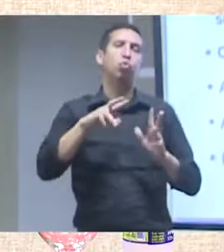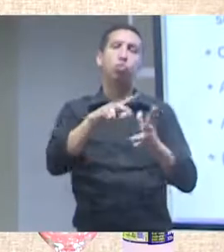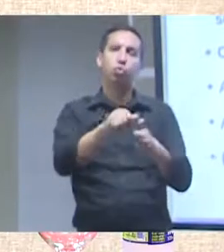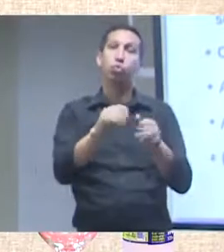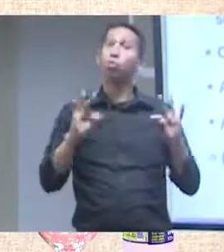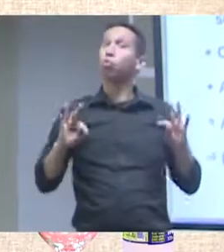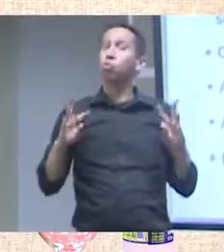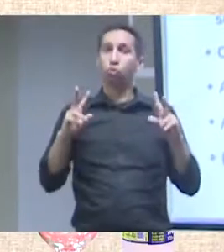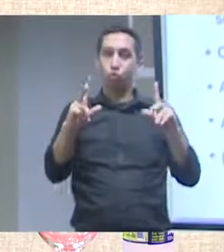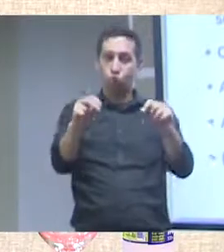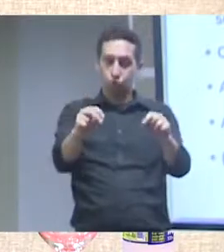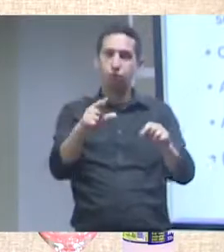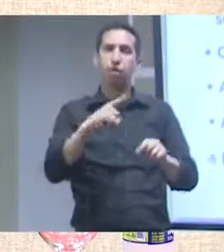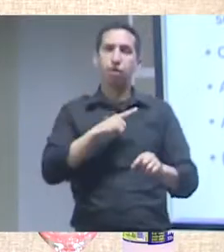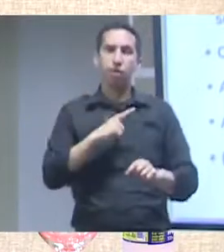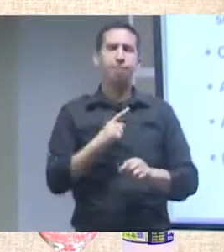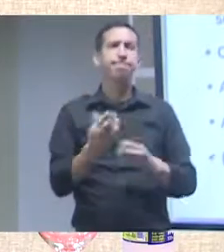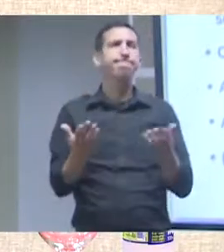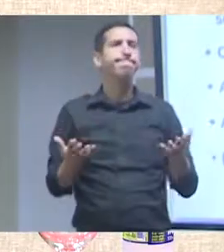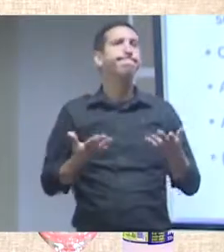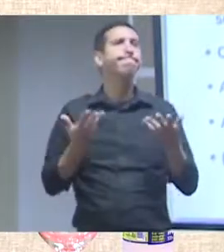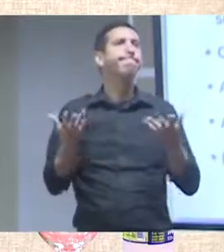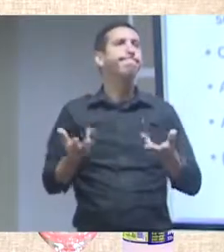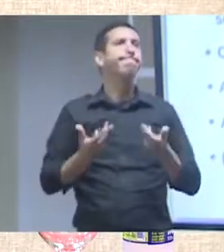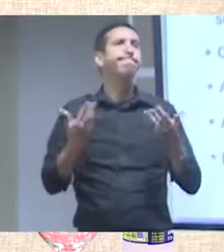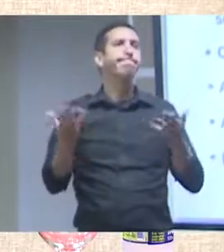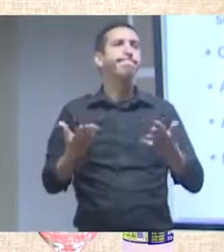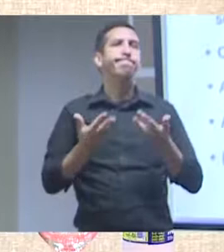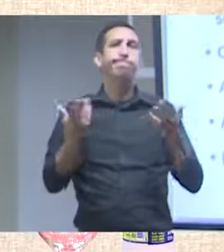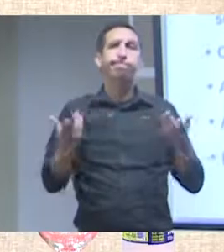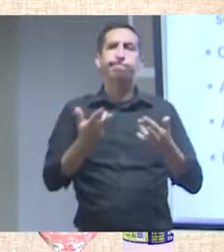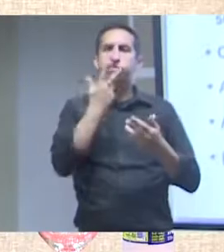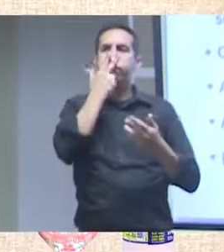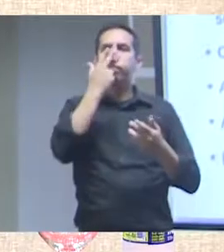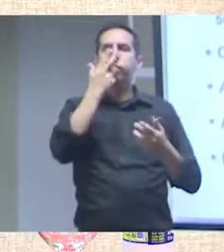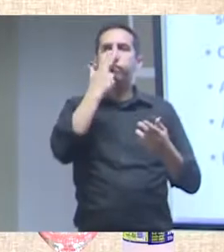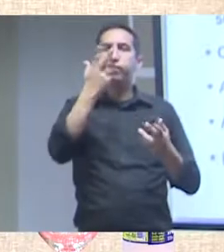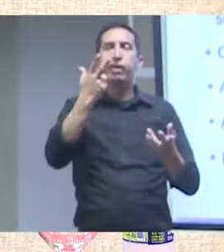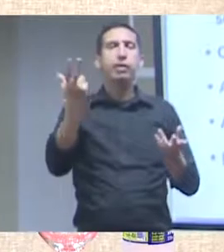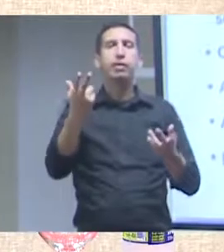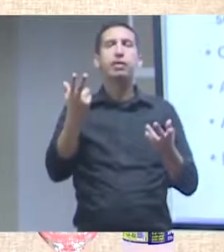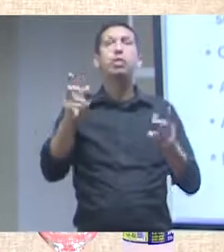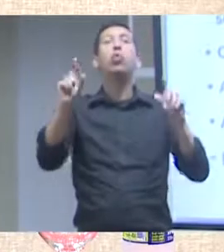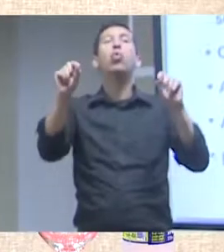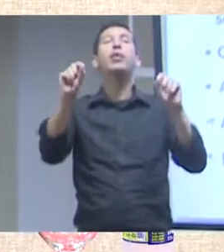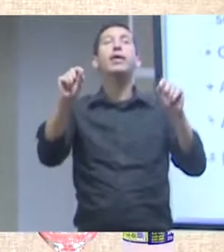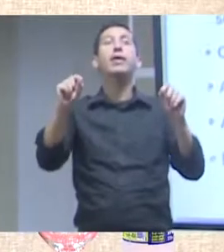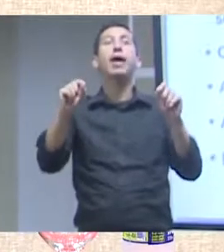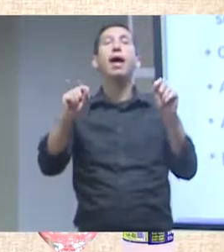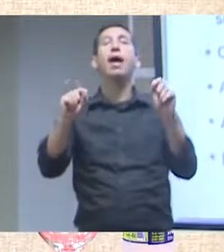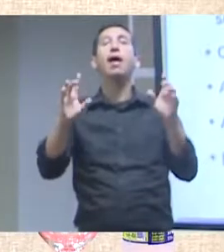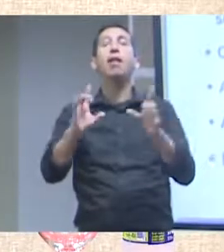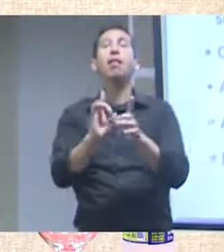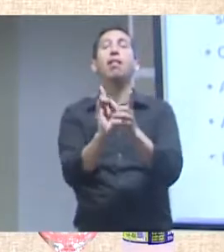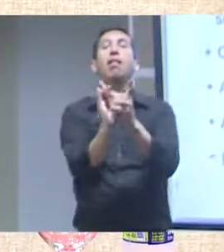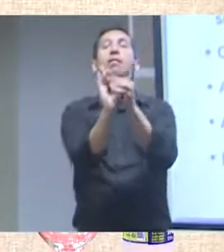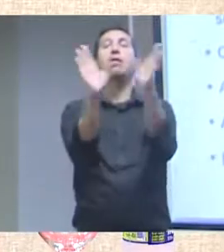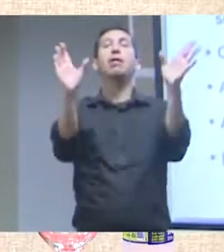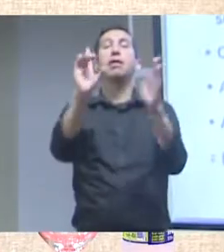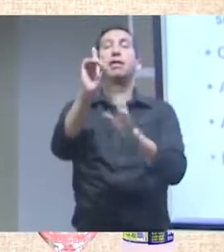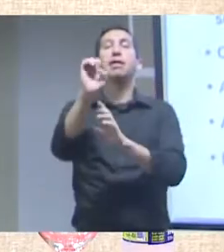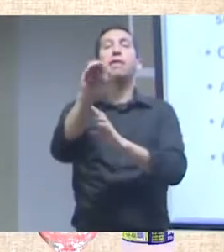uma confrontação em torno da ideia de democracia. A gente sabe que as instituições perdem